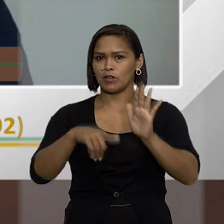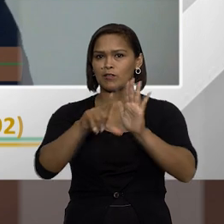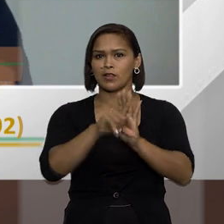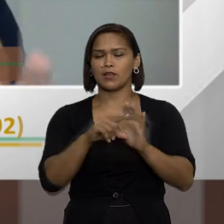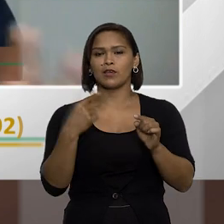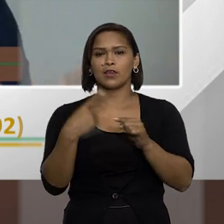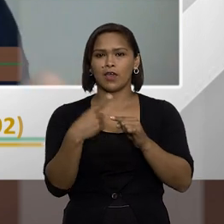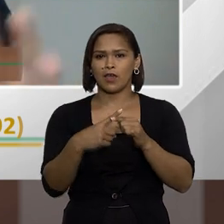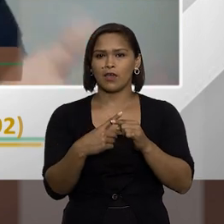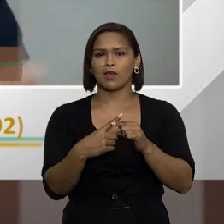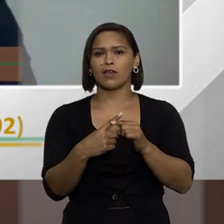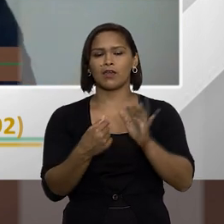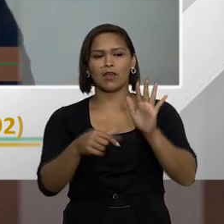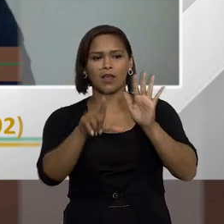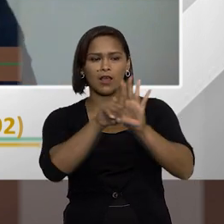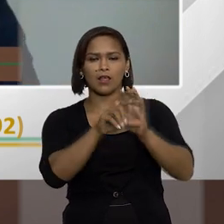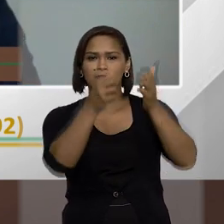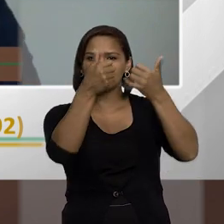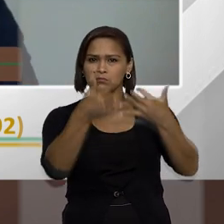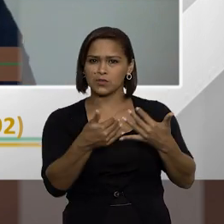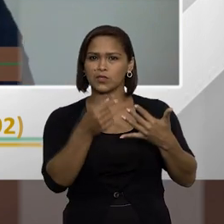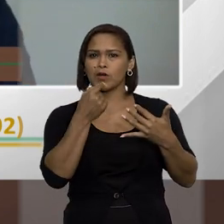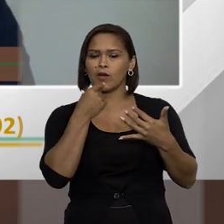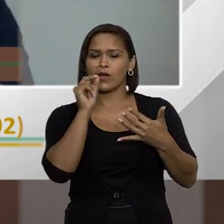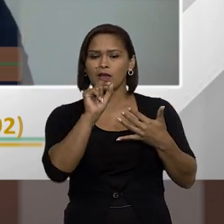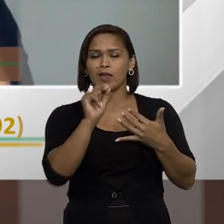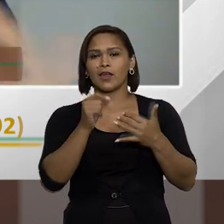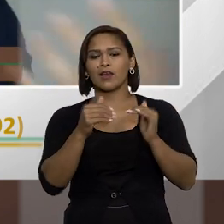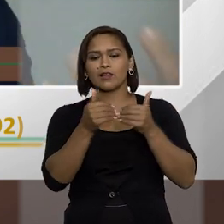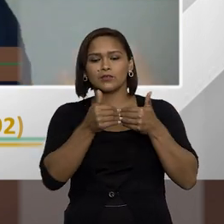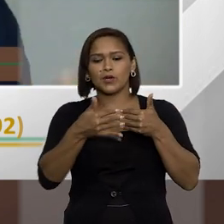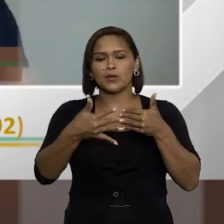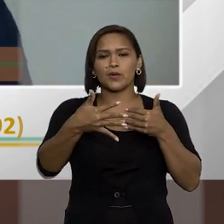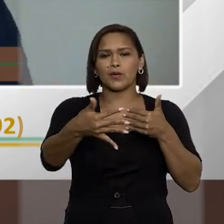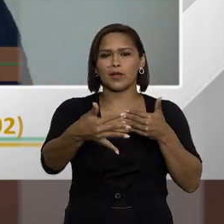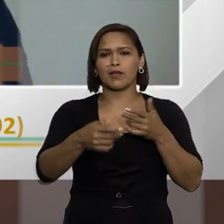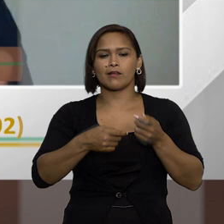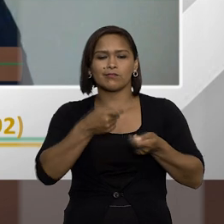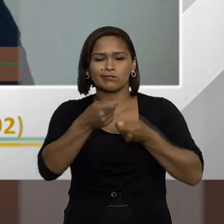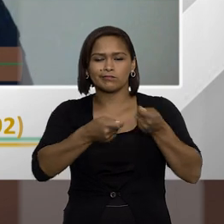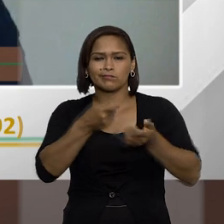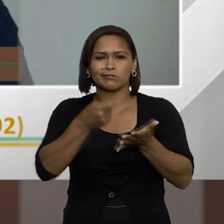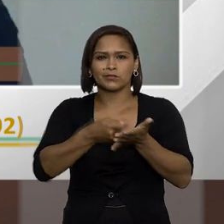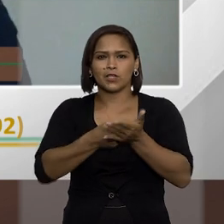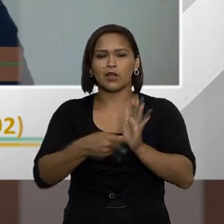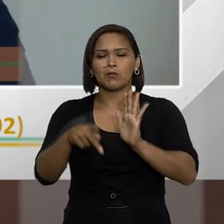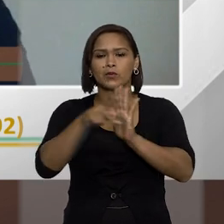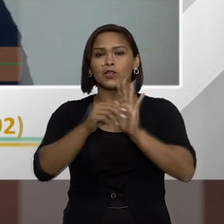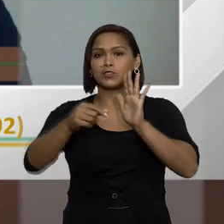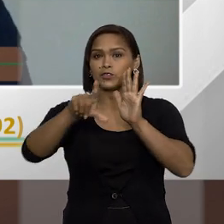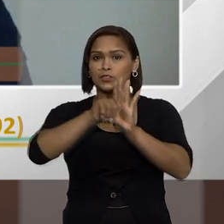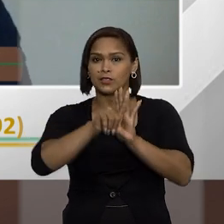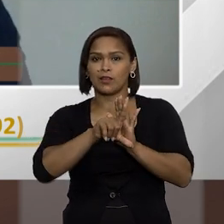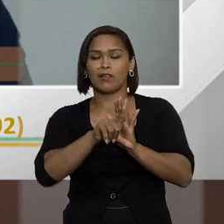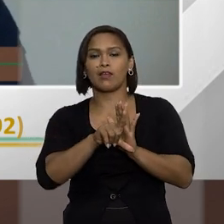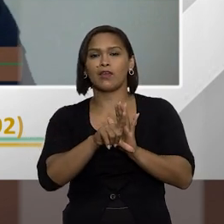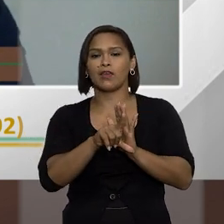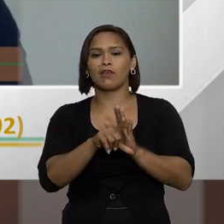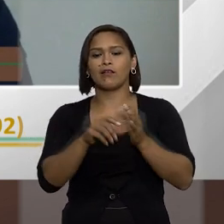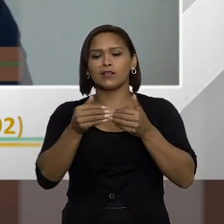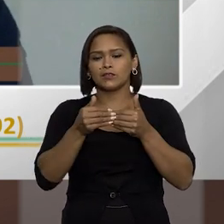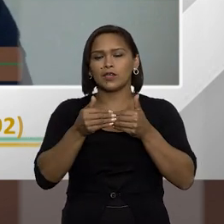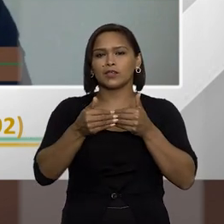lei, a nova lei, inclusive, como o professor Talhos bem comentou, ela estende essa exigência no projeto de lei, pelo menos atualmente,